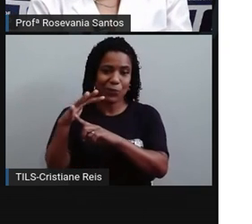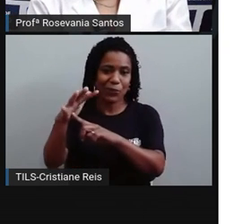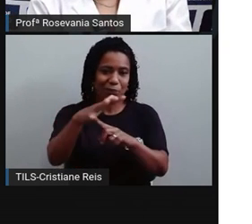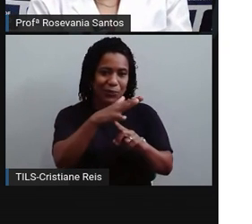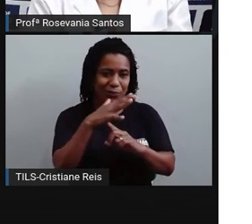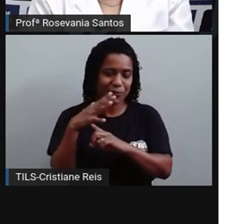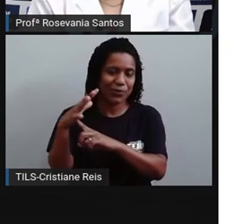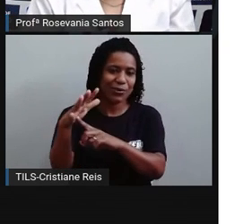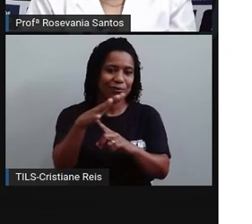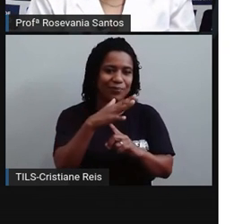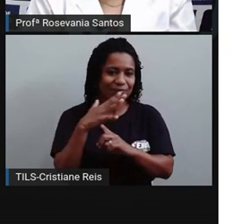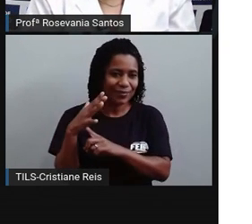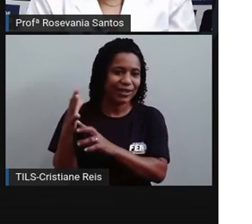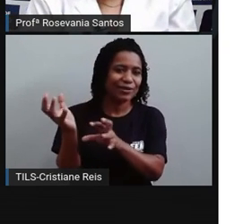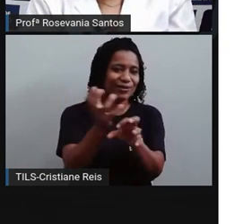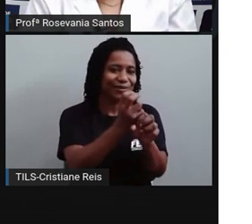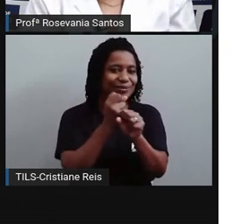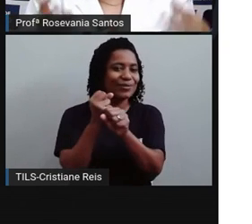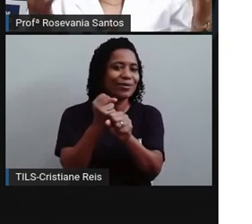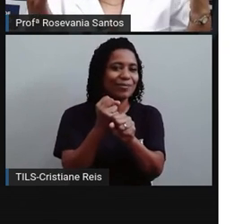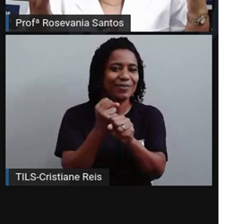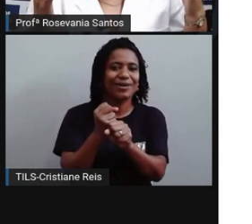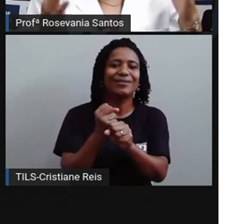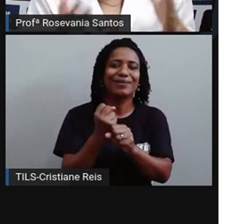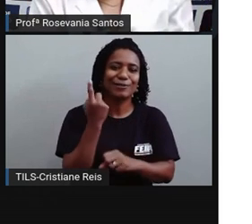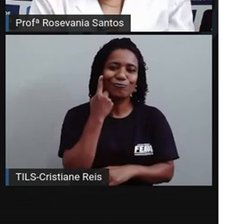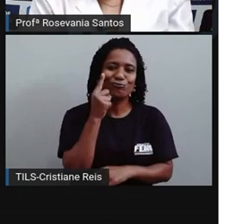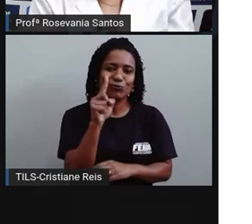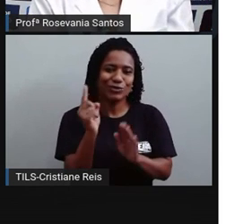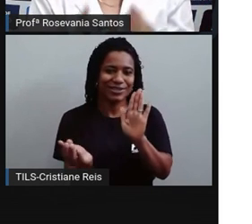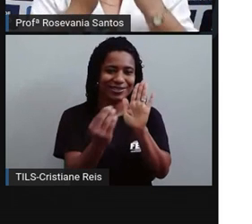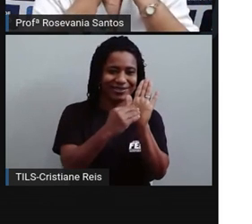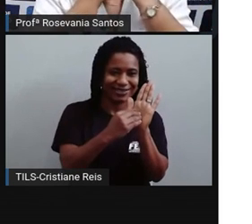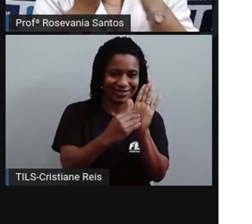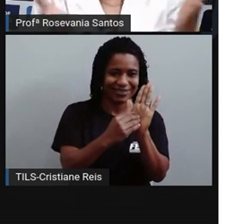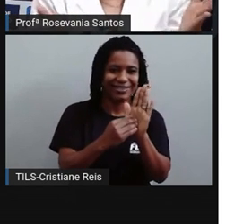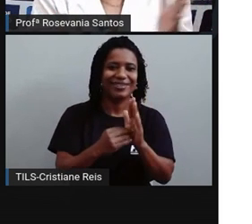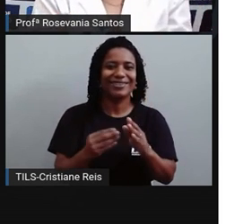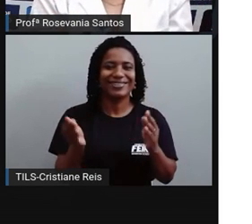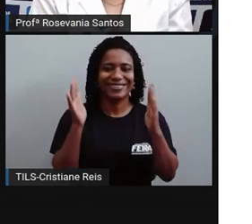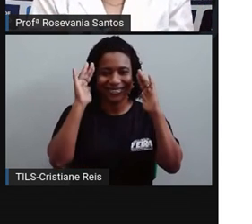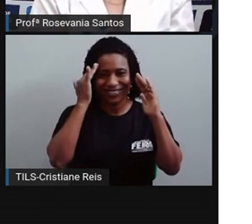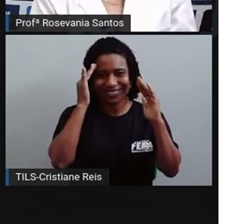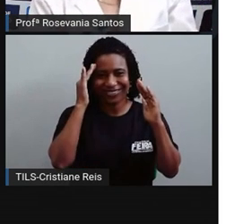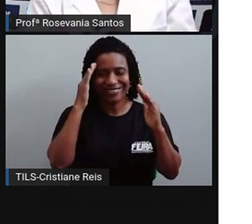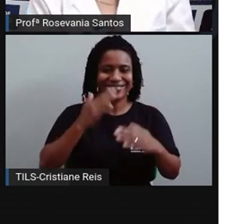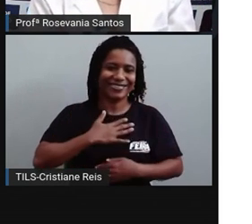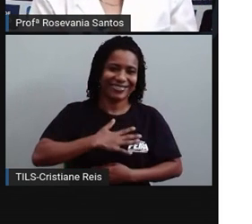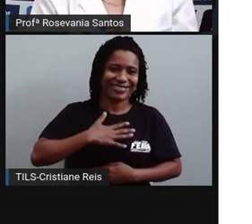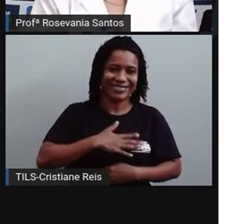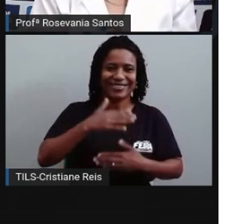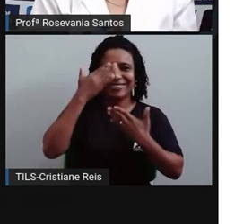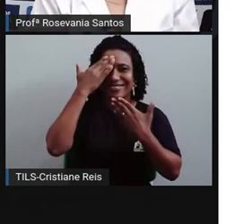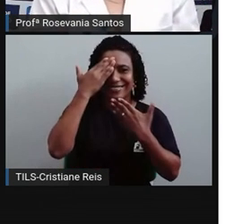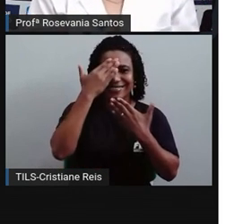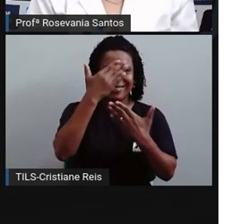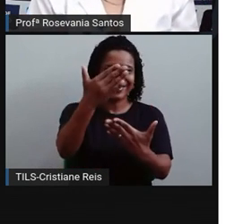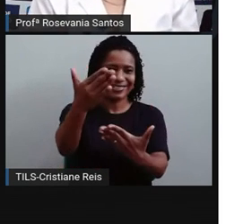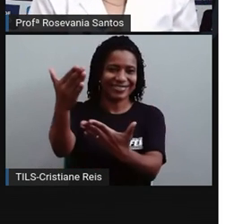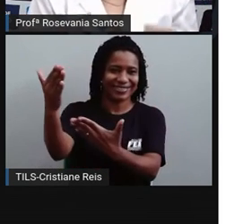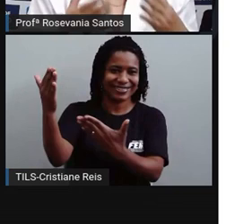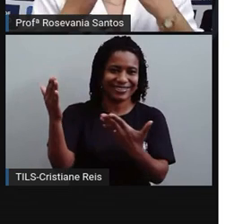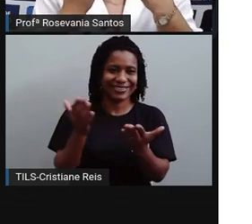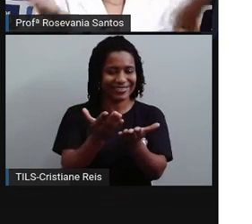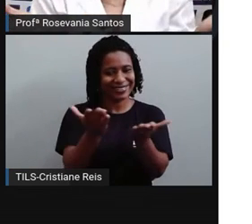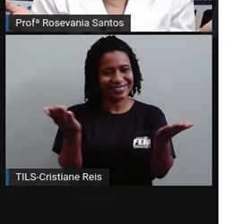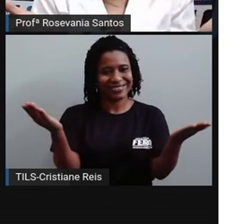acrescenta mais um dia, formando um ano de seis. Espero que vocês tenham entendido e que tenham gostado. Obrigada por ter ficado comigo